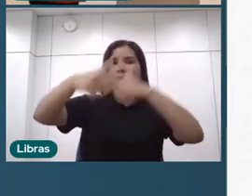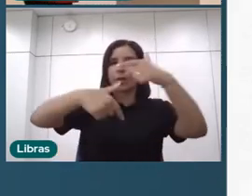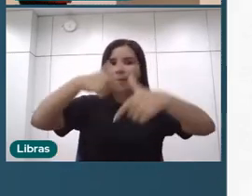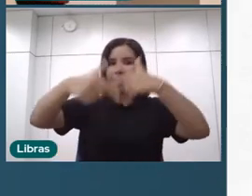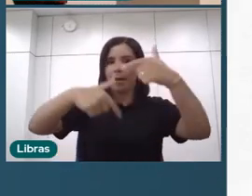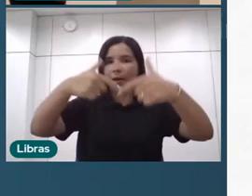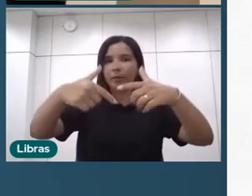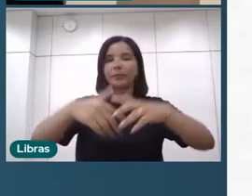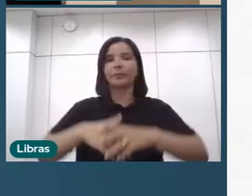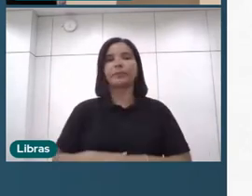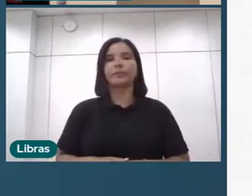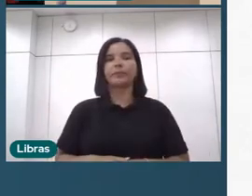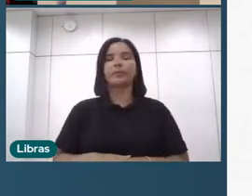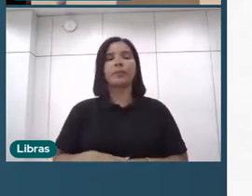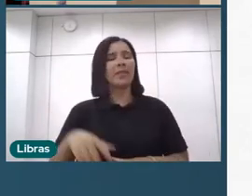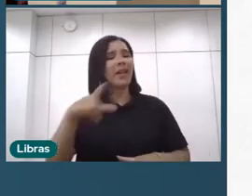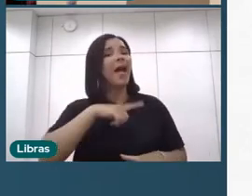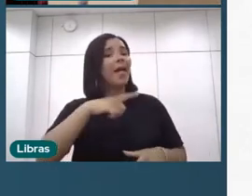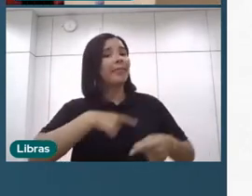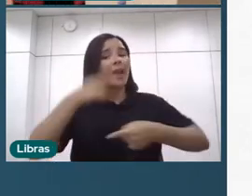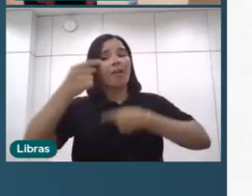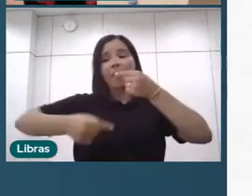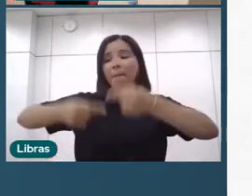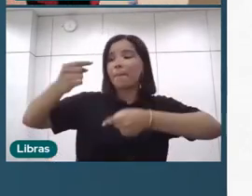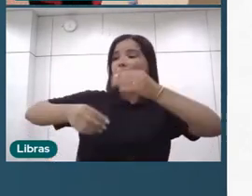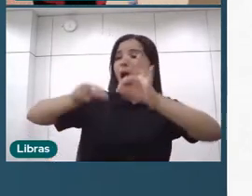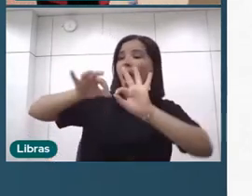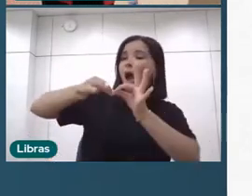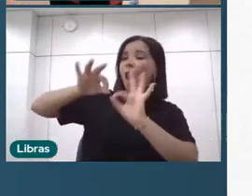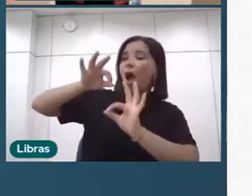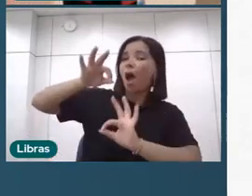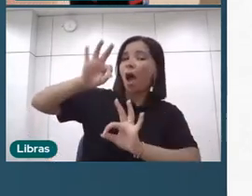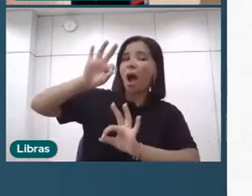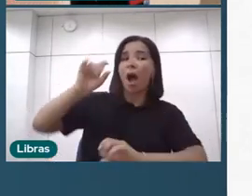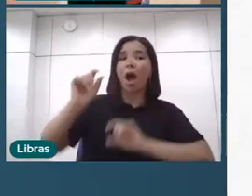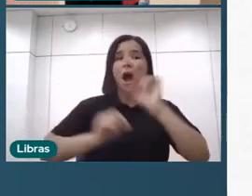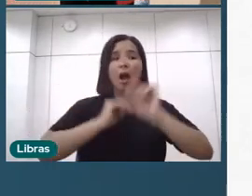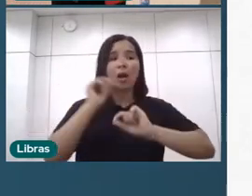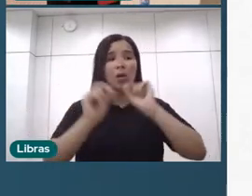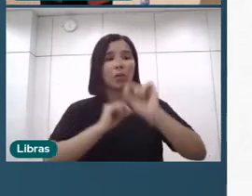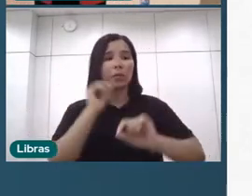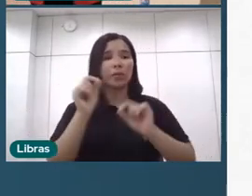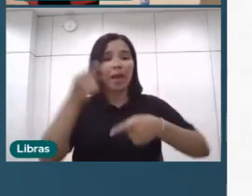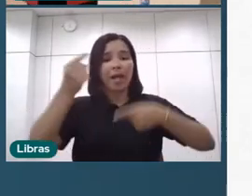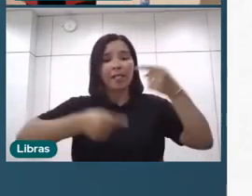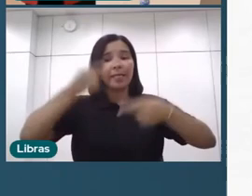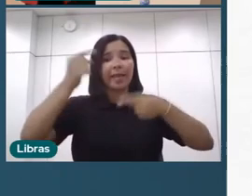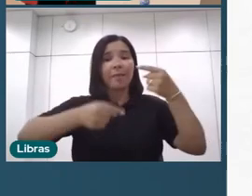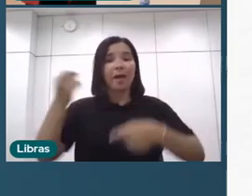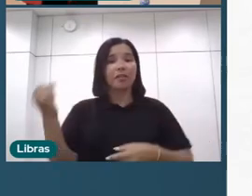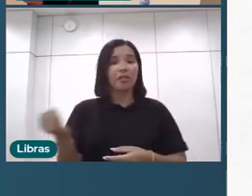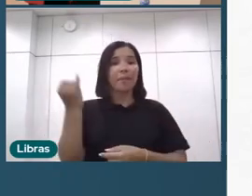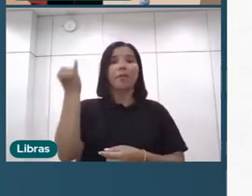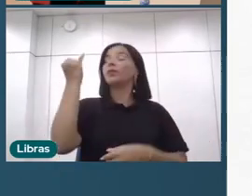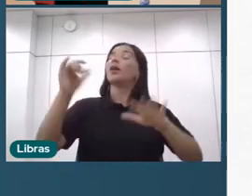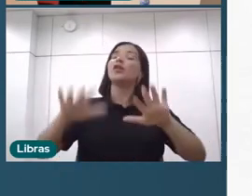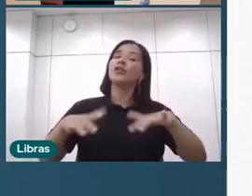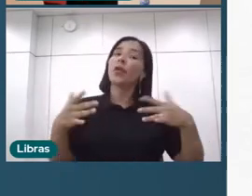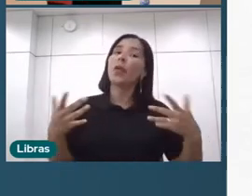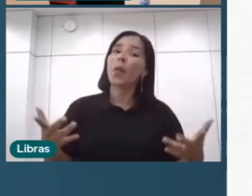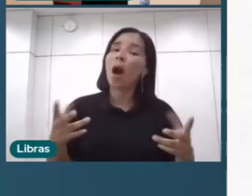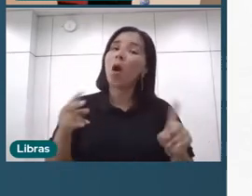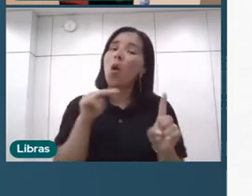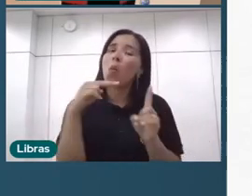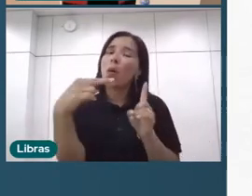A gente teve um longo debate sobre... A gente teve um debate importante sobre qual é isso, do ponto de vista